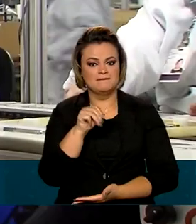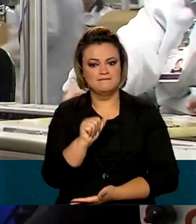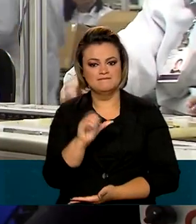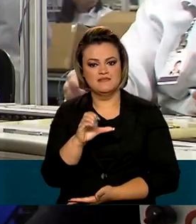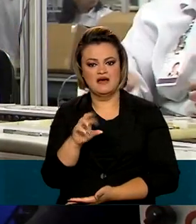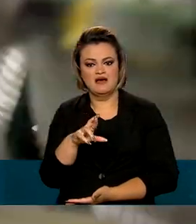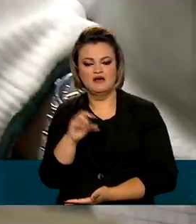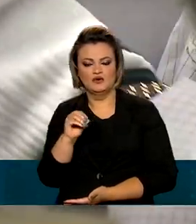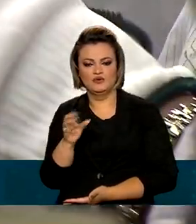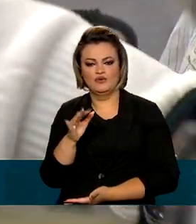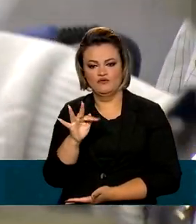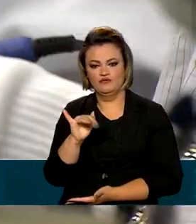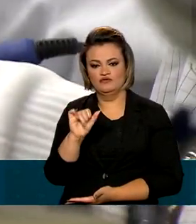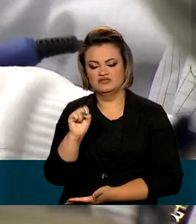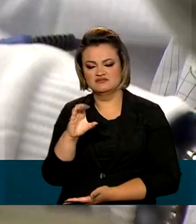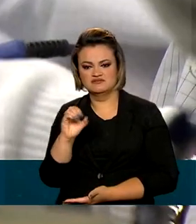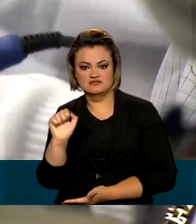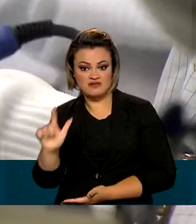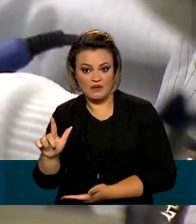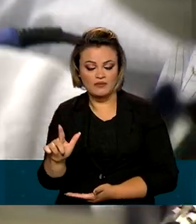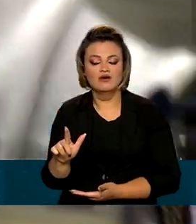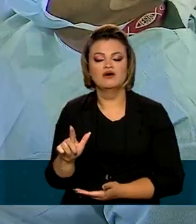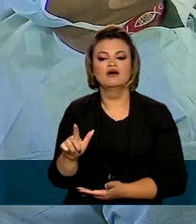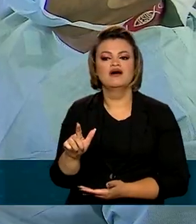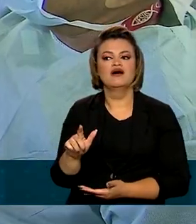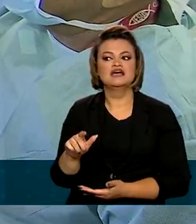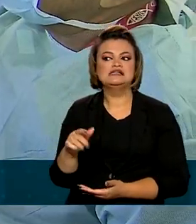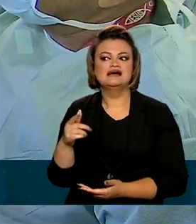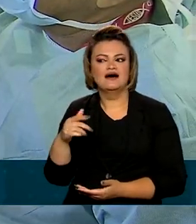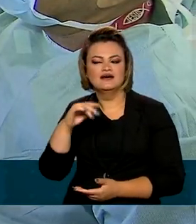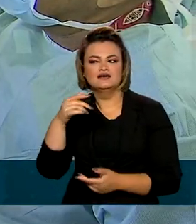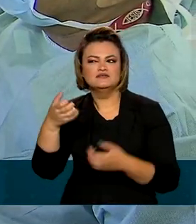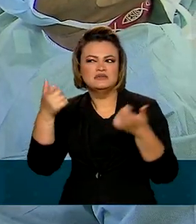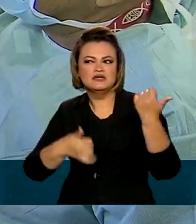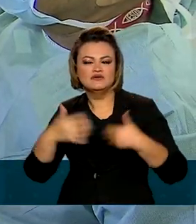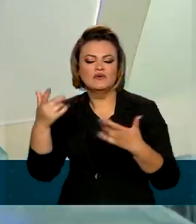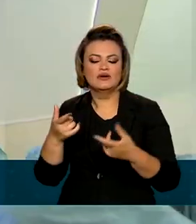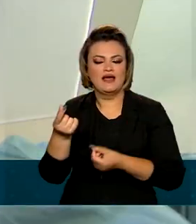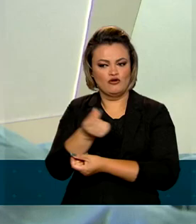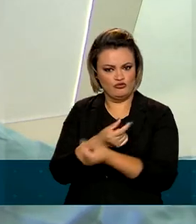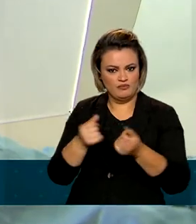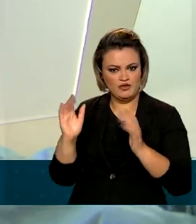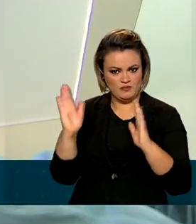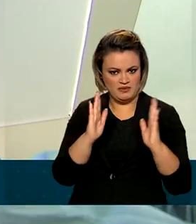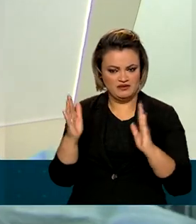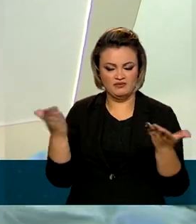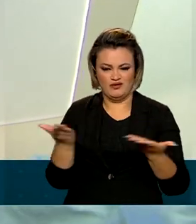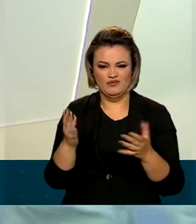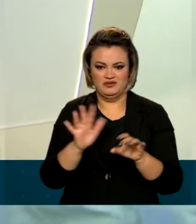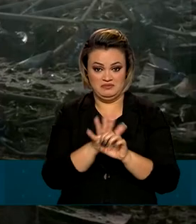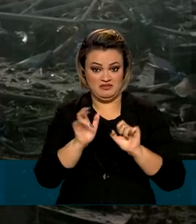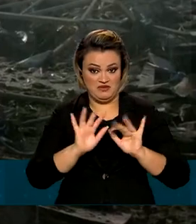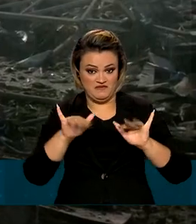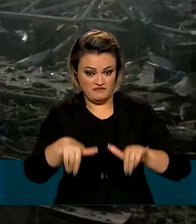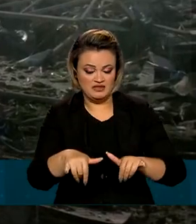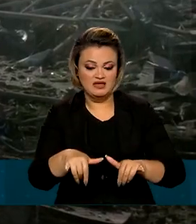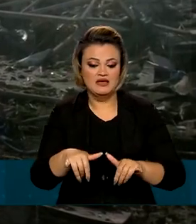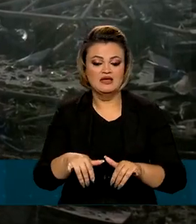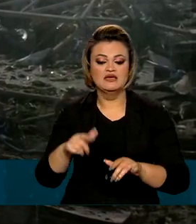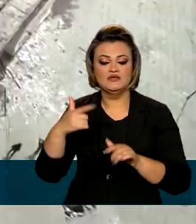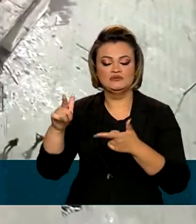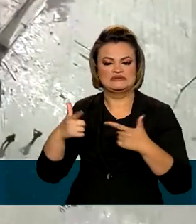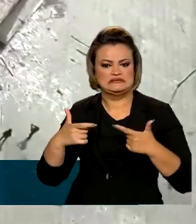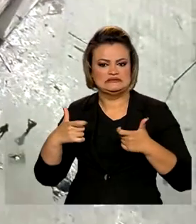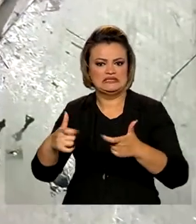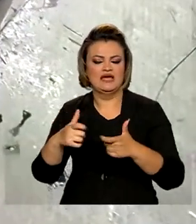para possíveis desaceleradores do crescimento, como a recuperação da economia neste período pós-pandemia e os efeitos da